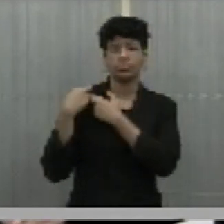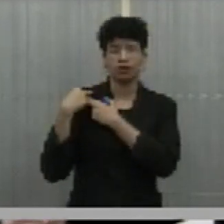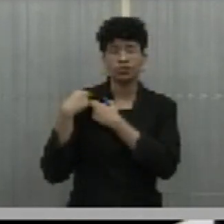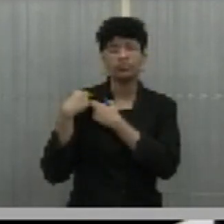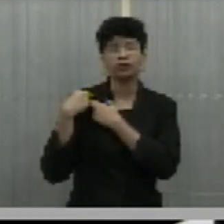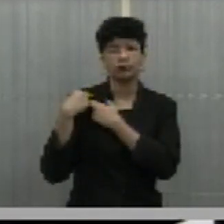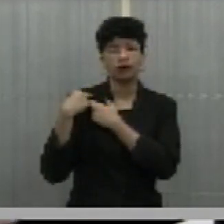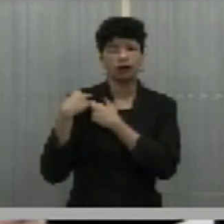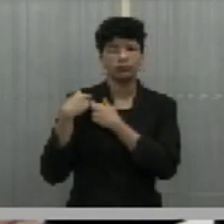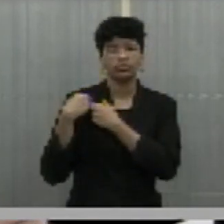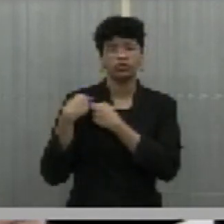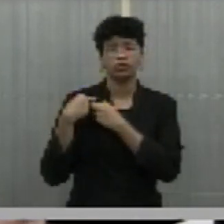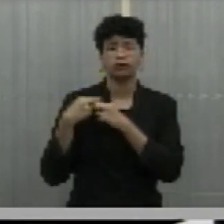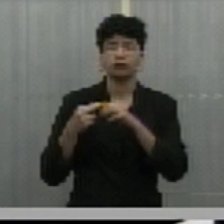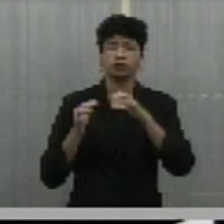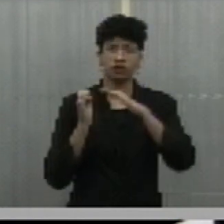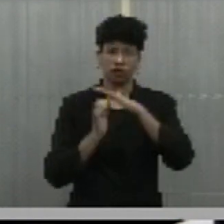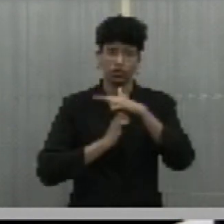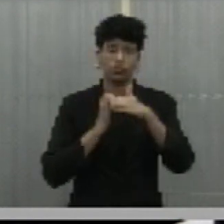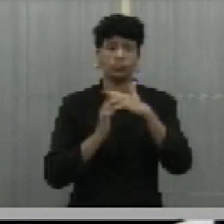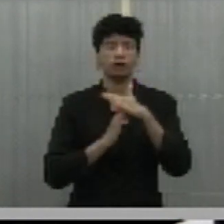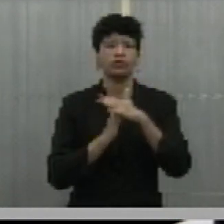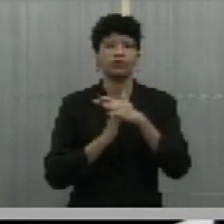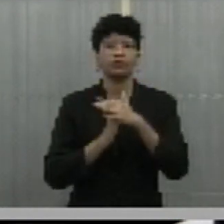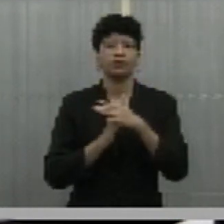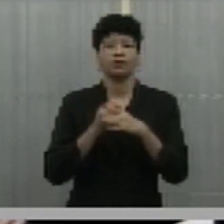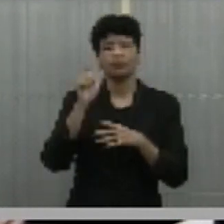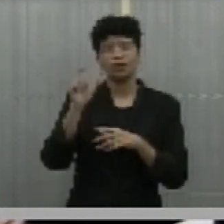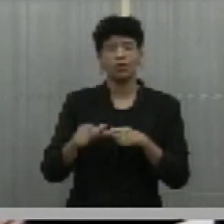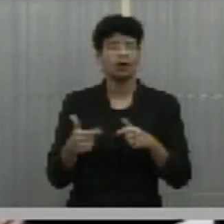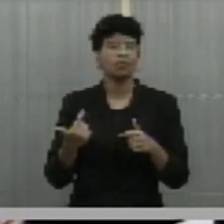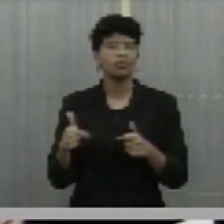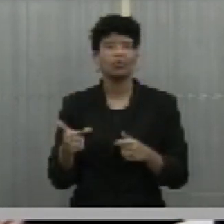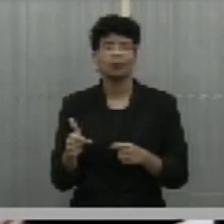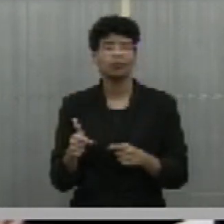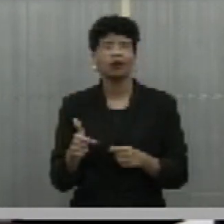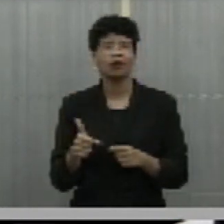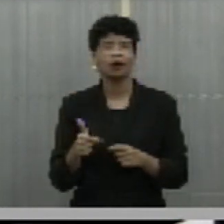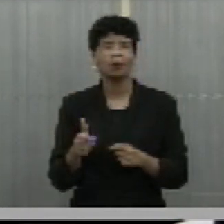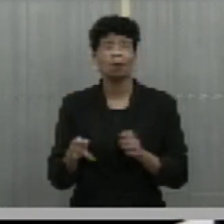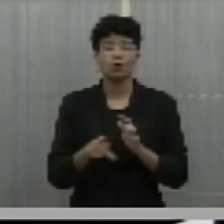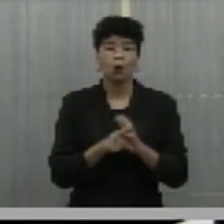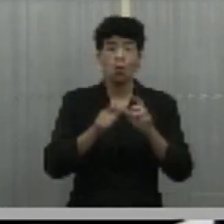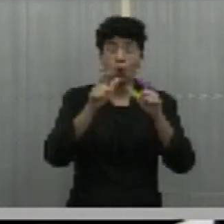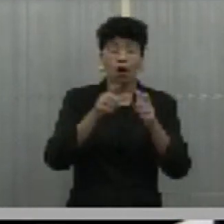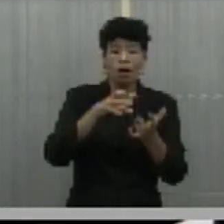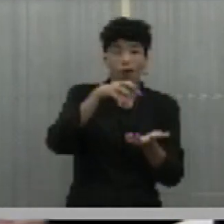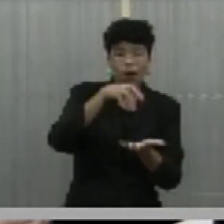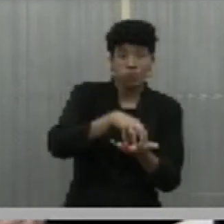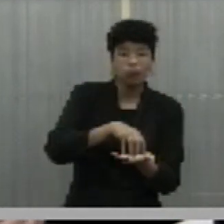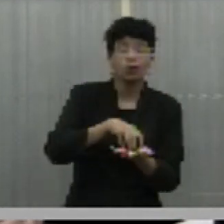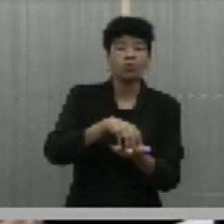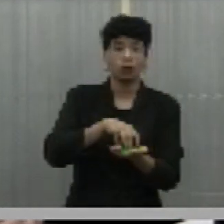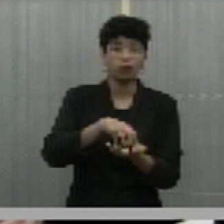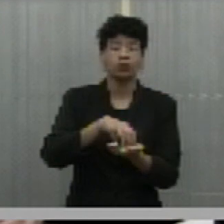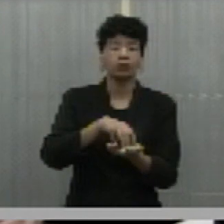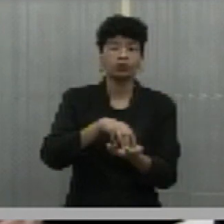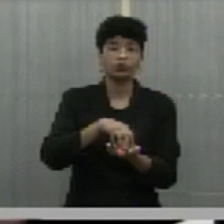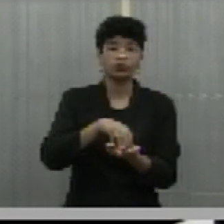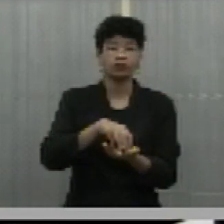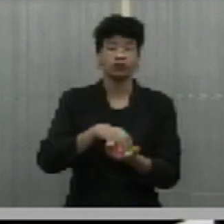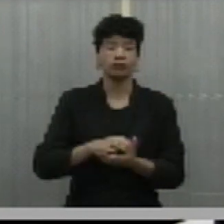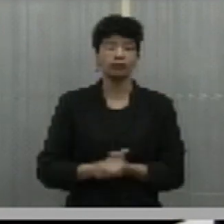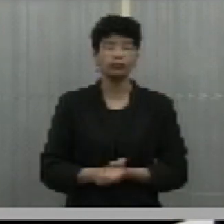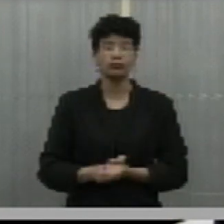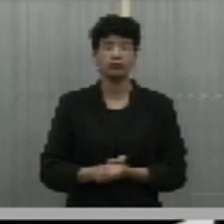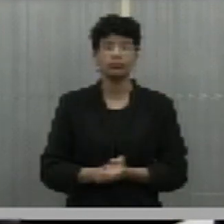existem porque os consumidores não têm ali na concessionária que é exclusiva que o monopólio oferecer energia